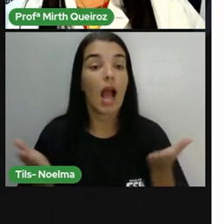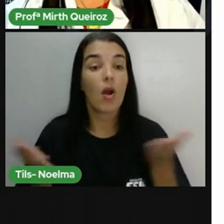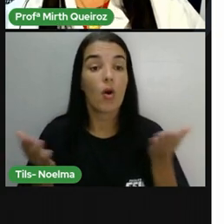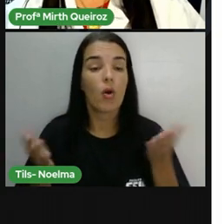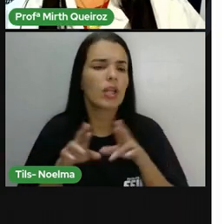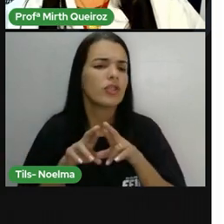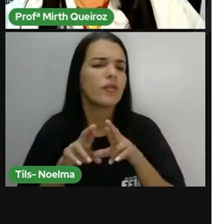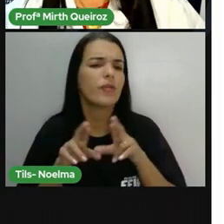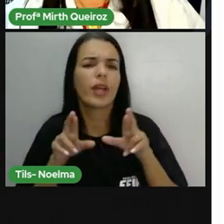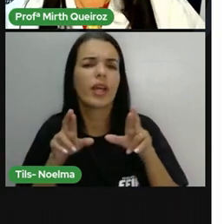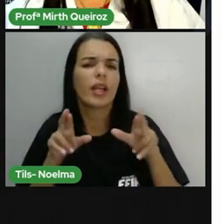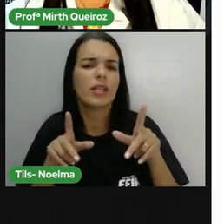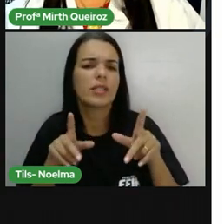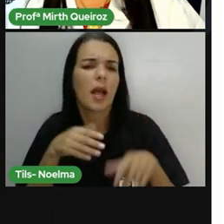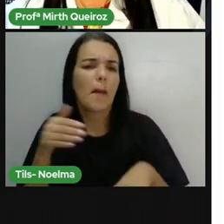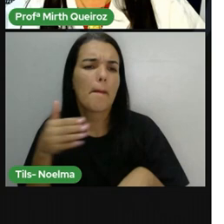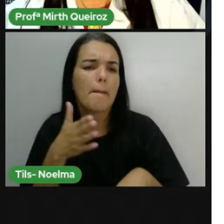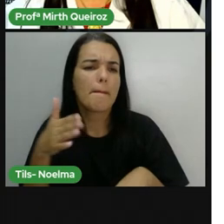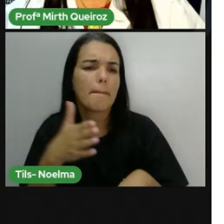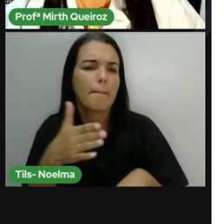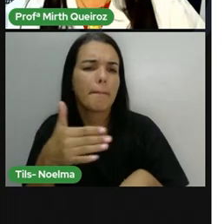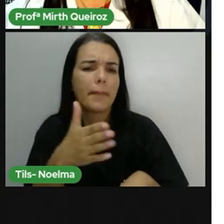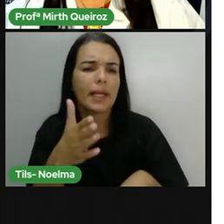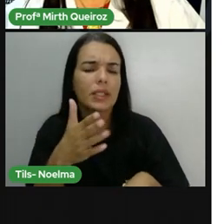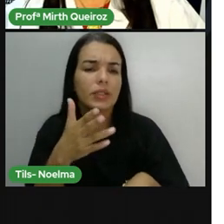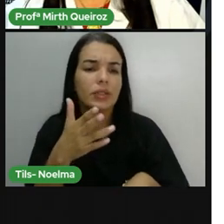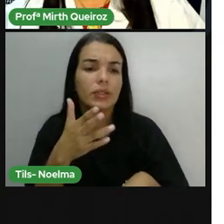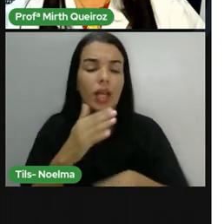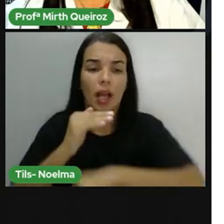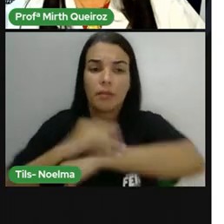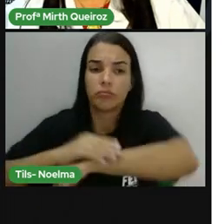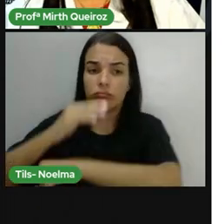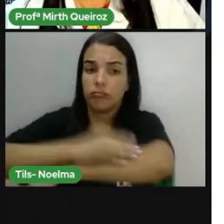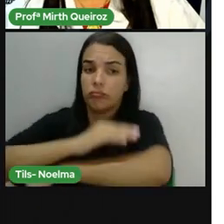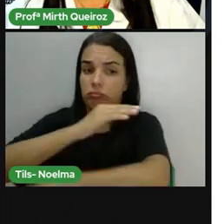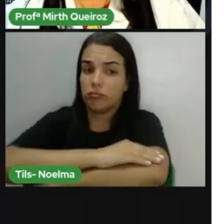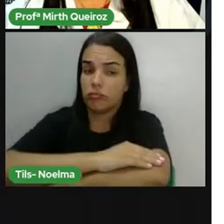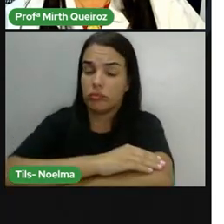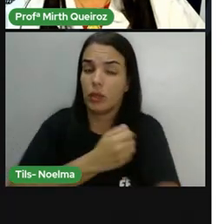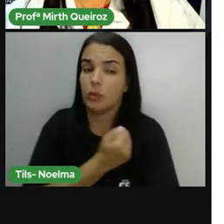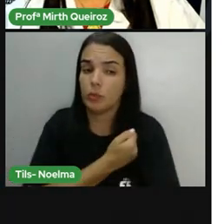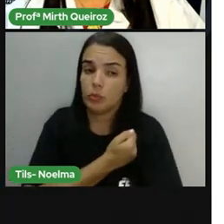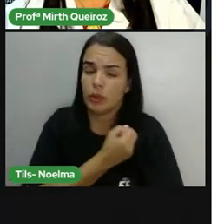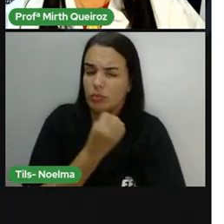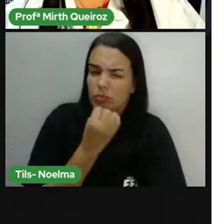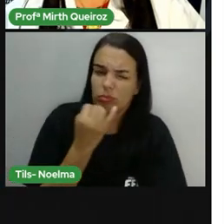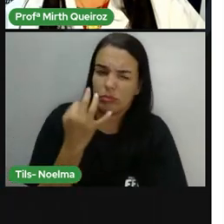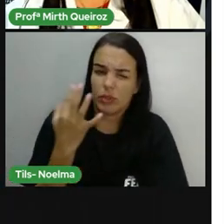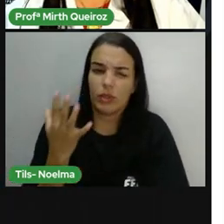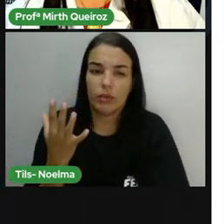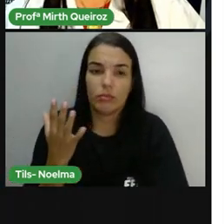E aqui? Qual a diferença entre o número de peixes e anfíbios?